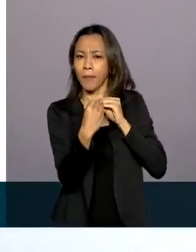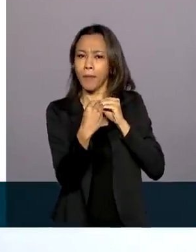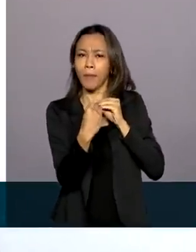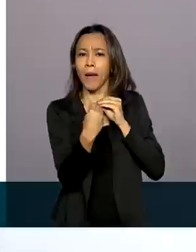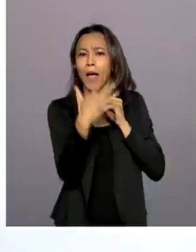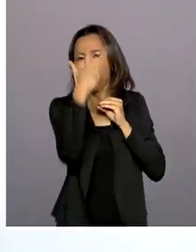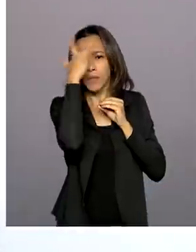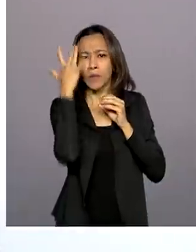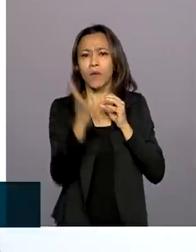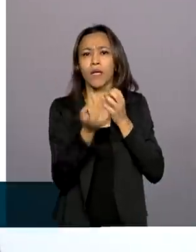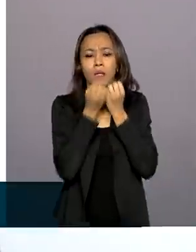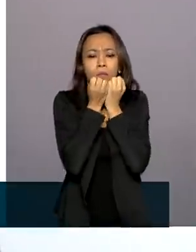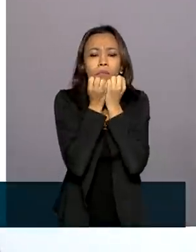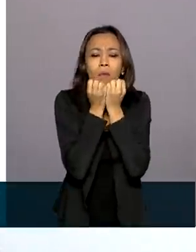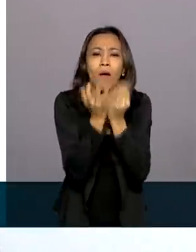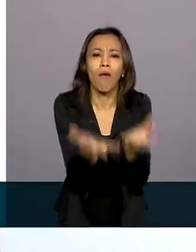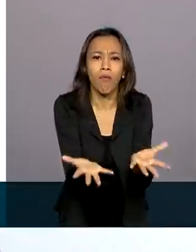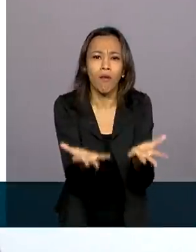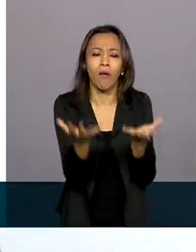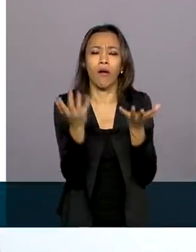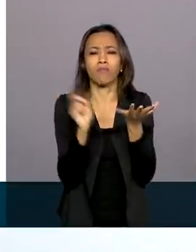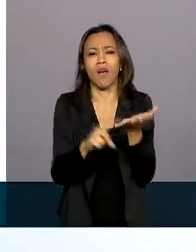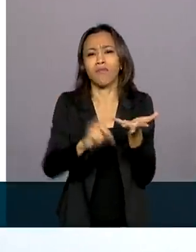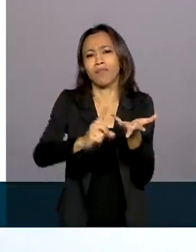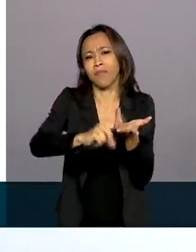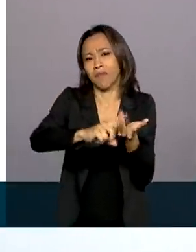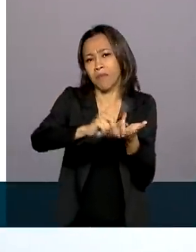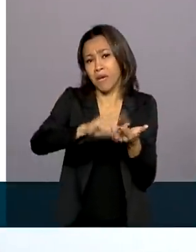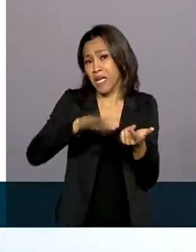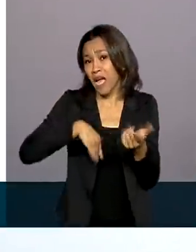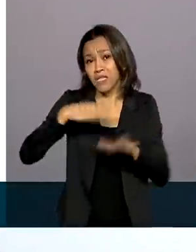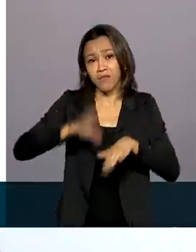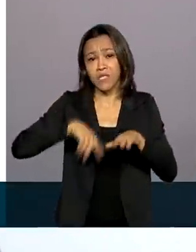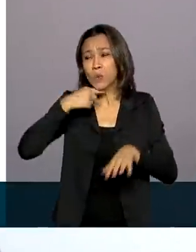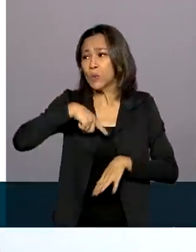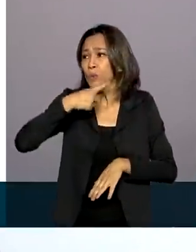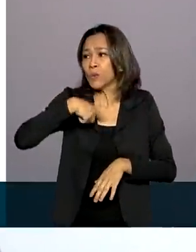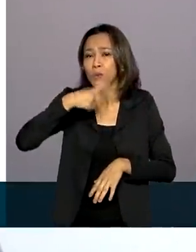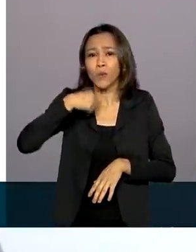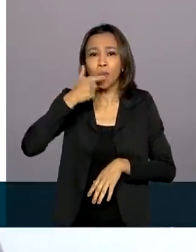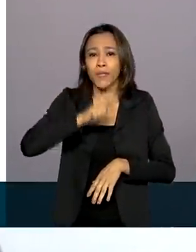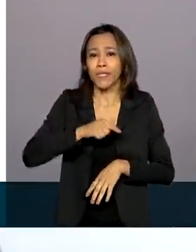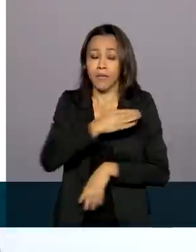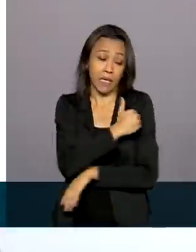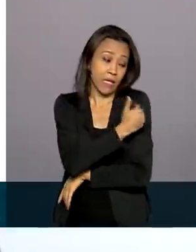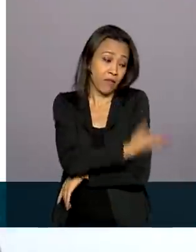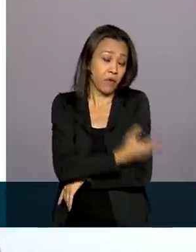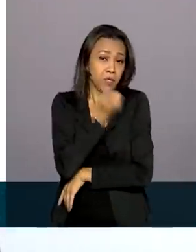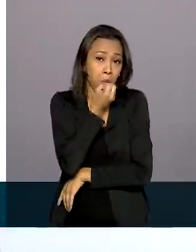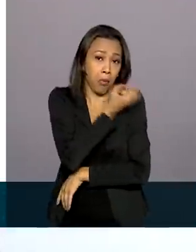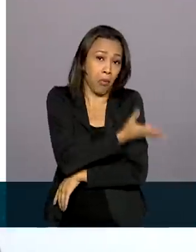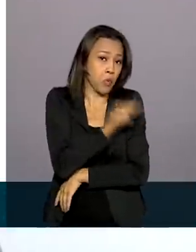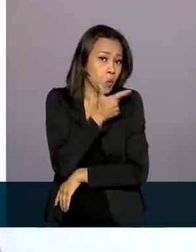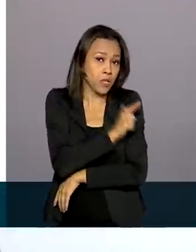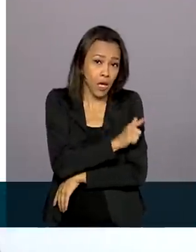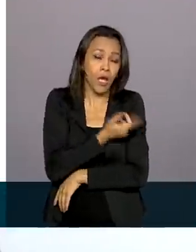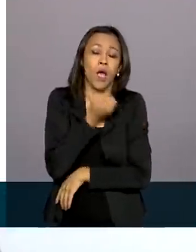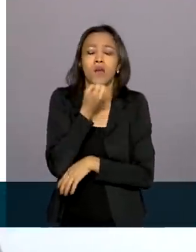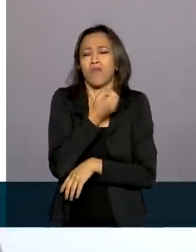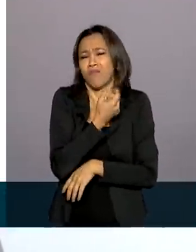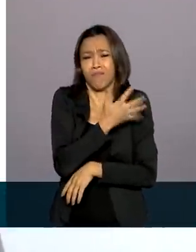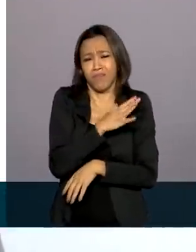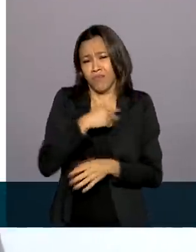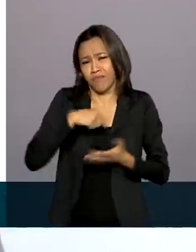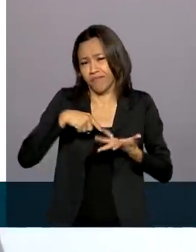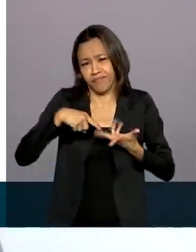desabafar, colocar para fora aquilo que muitas vezes a gente não consegue, falar com quem está próximo, por uma série de